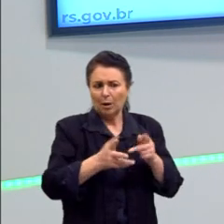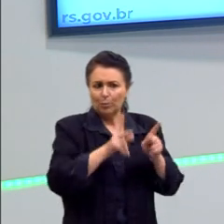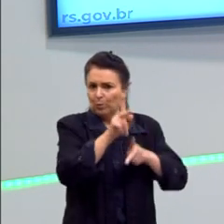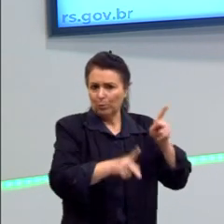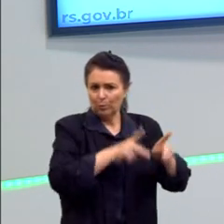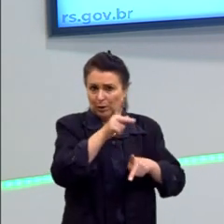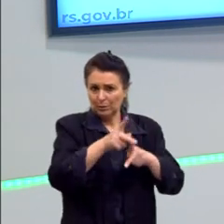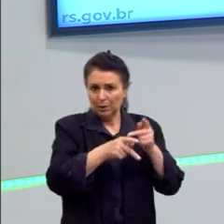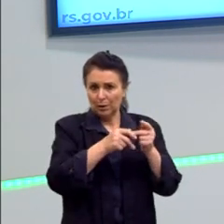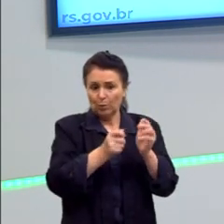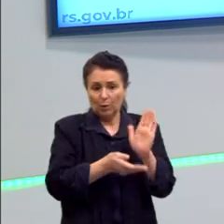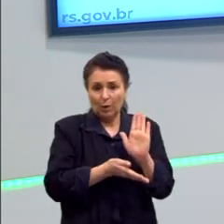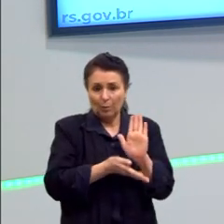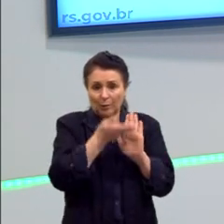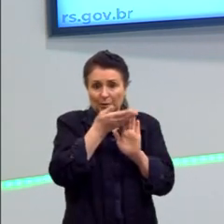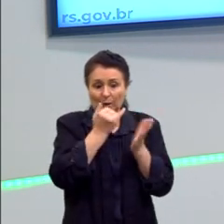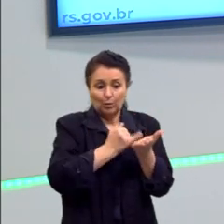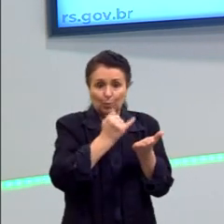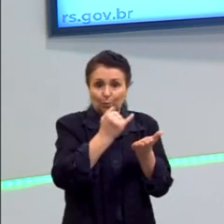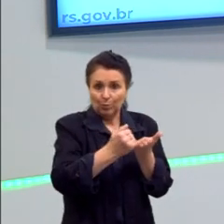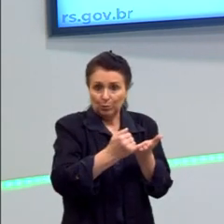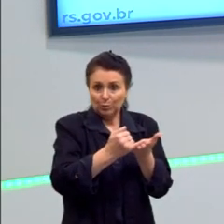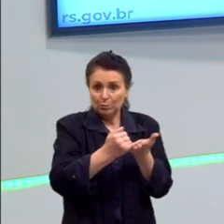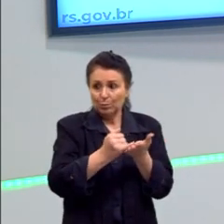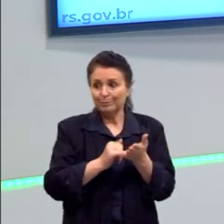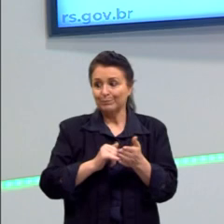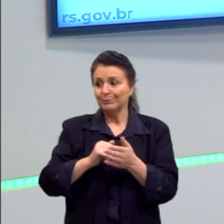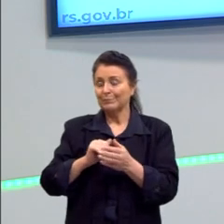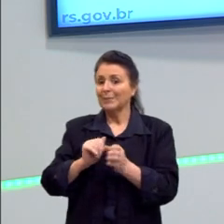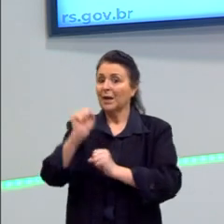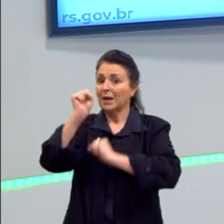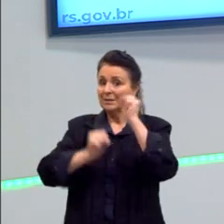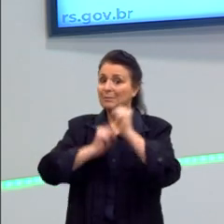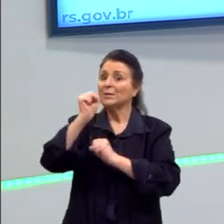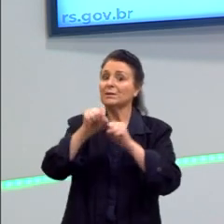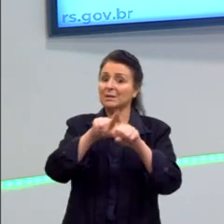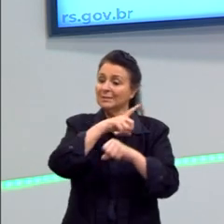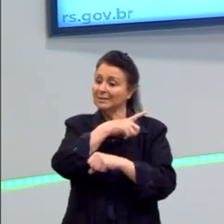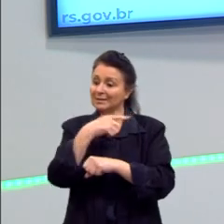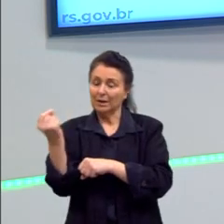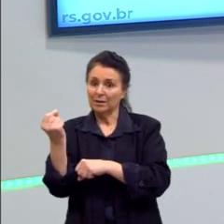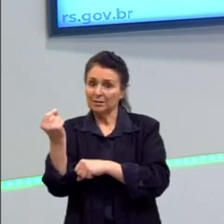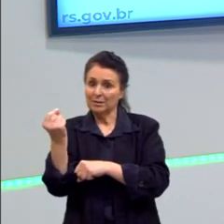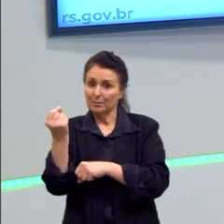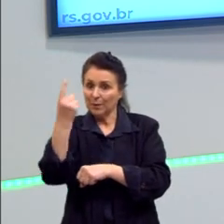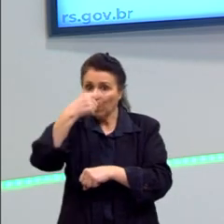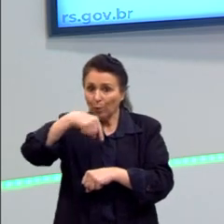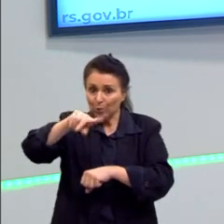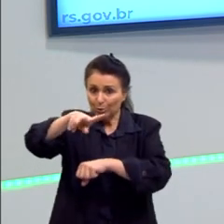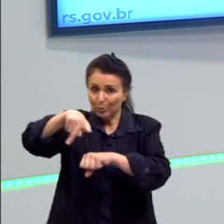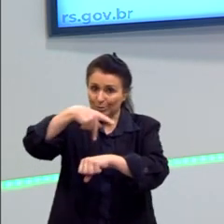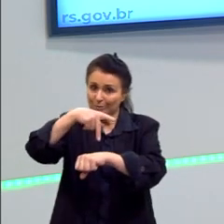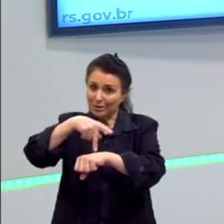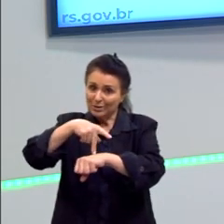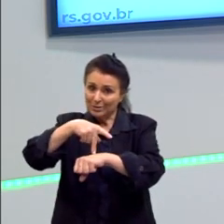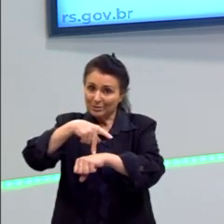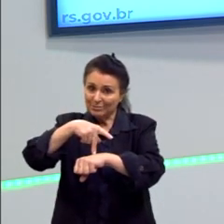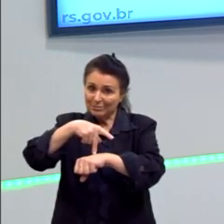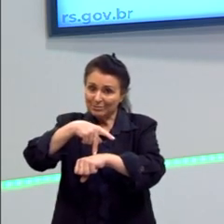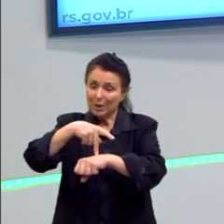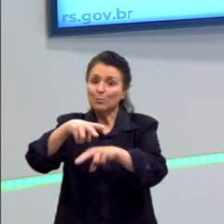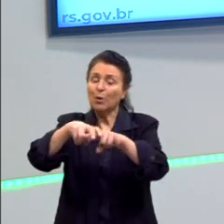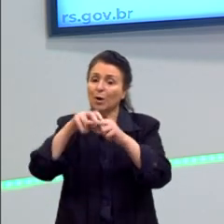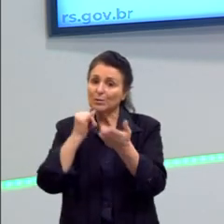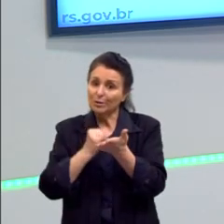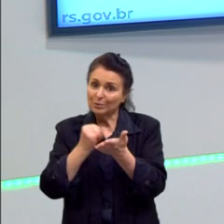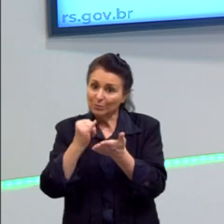essas multinacionais também irão sair desses países em função de que se tornará mais caros os impostos